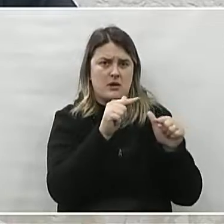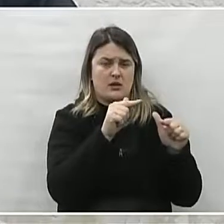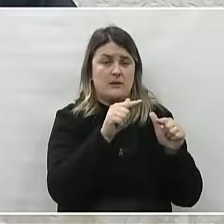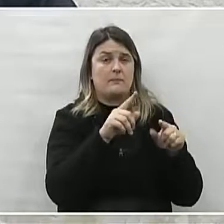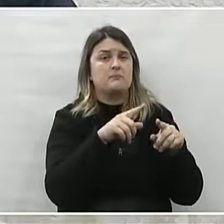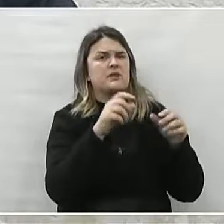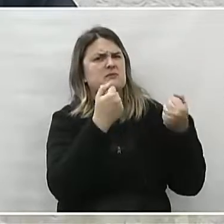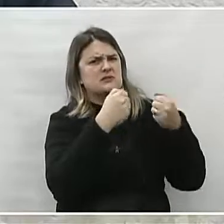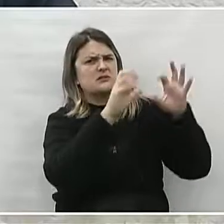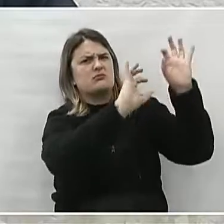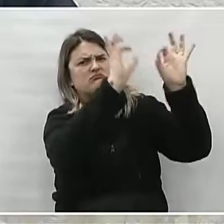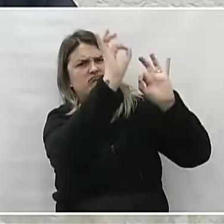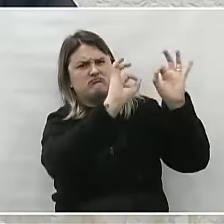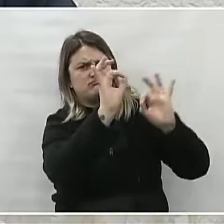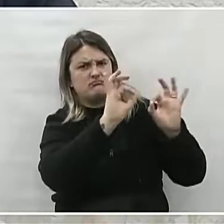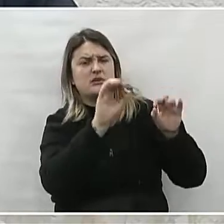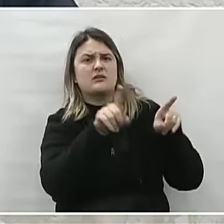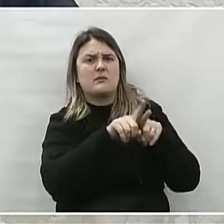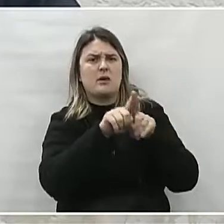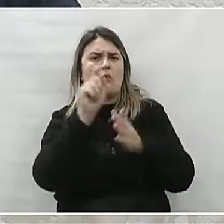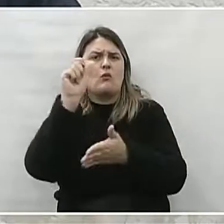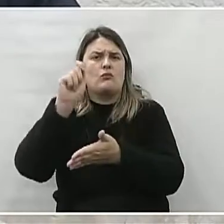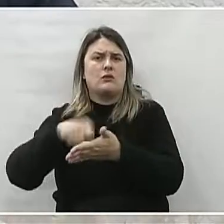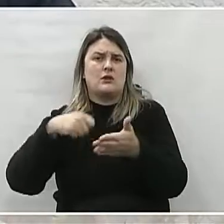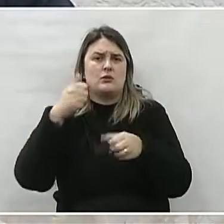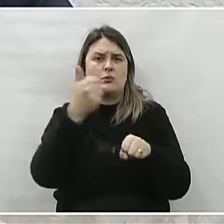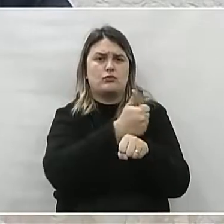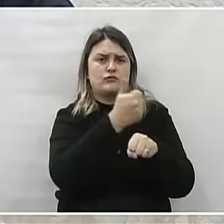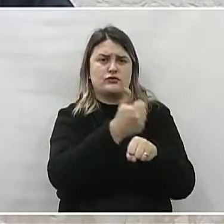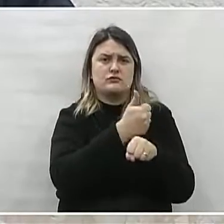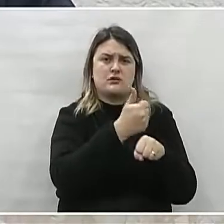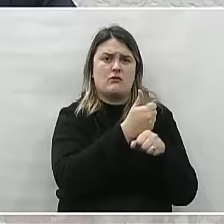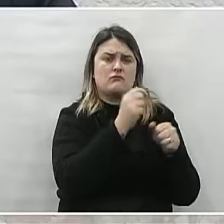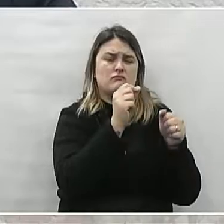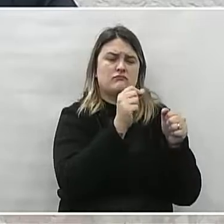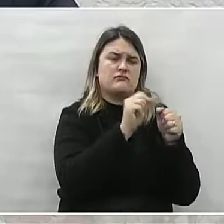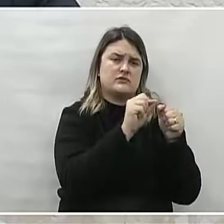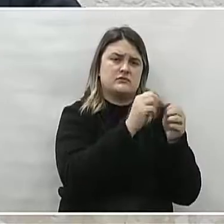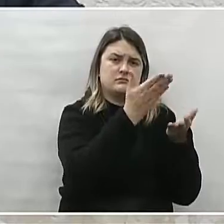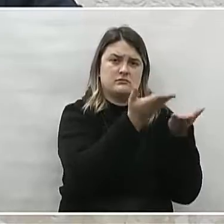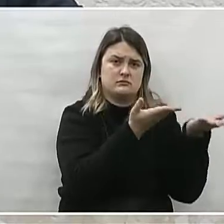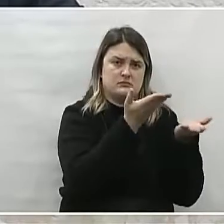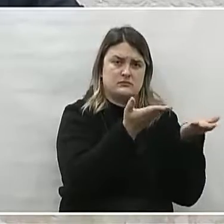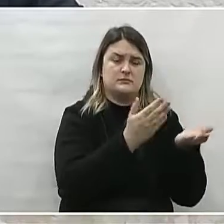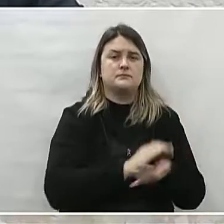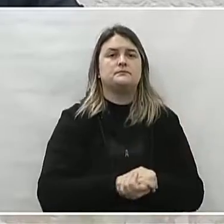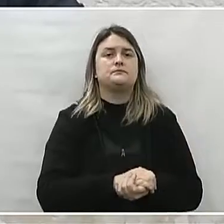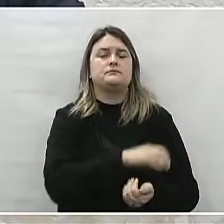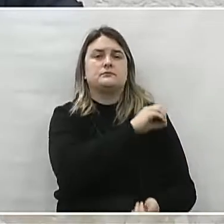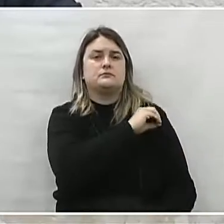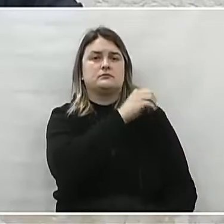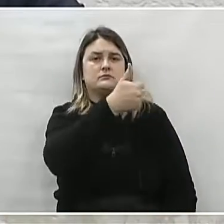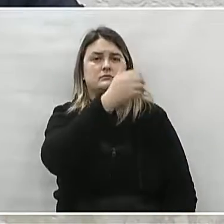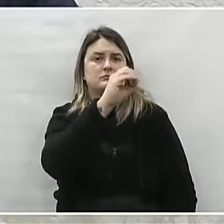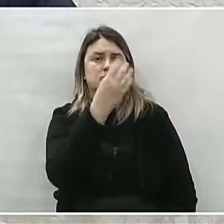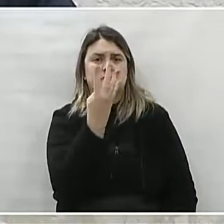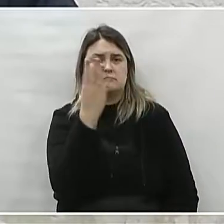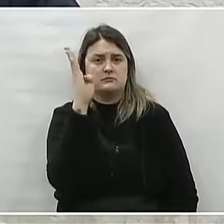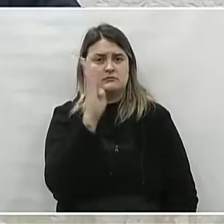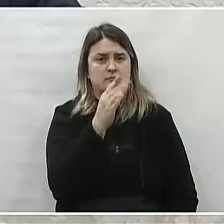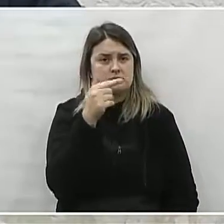infraestrutura e profissionais para prestar os atendimentos. Número 104 de